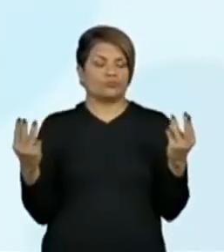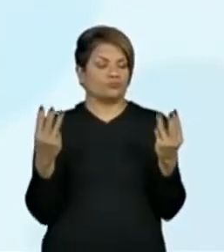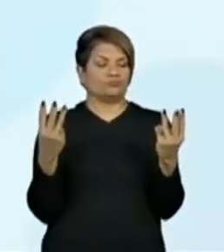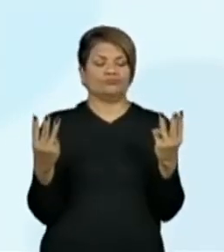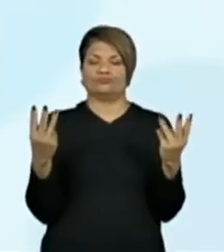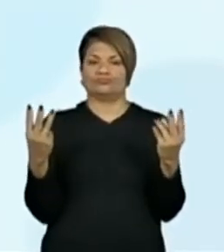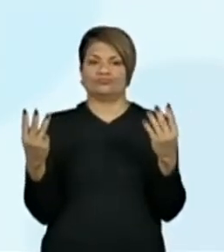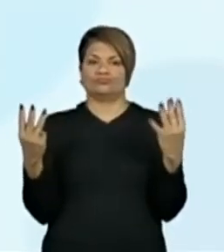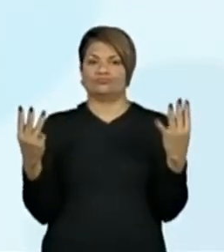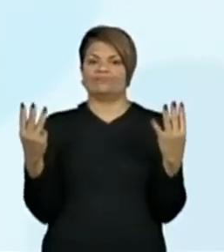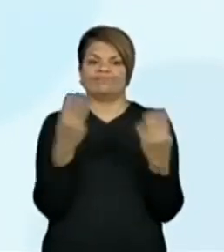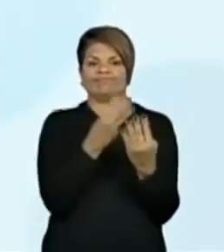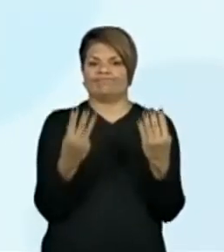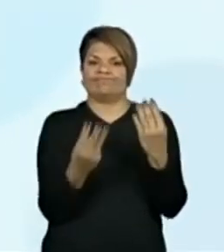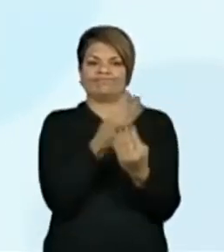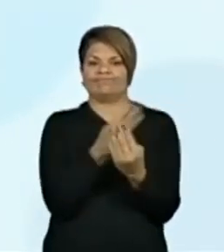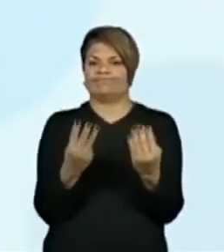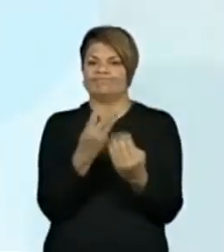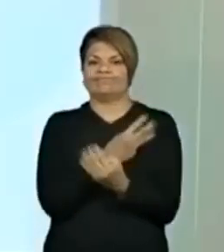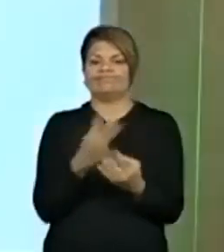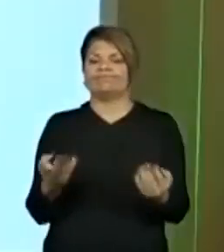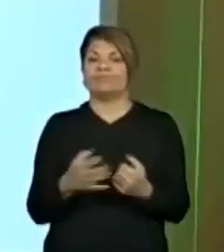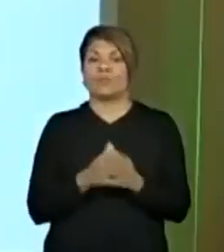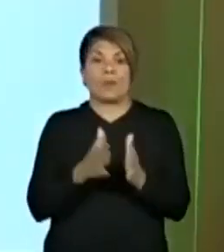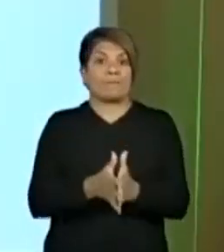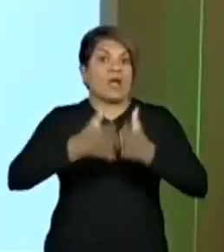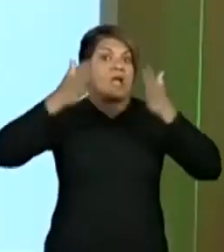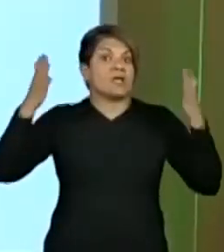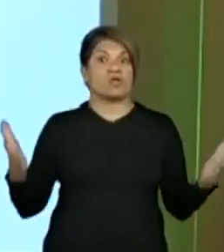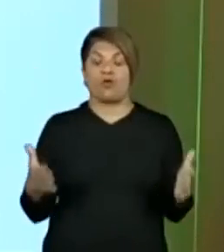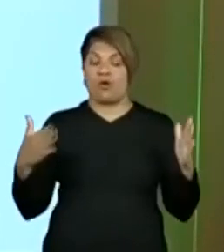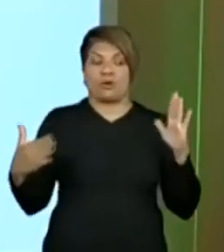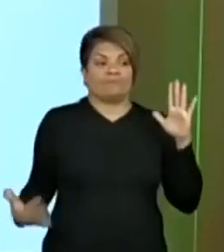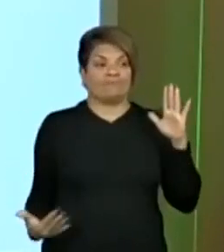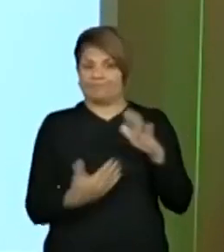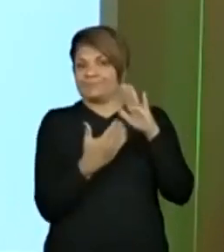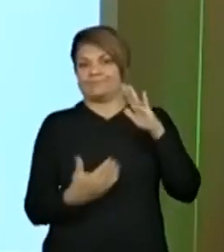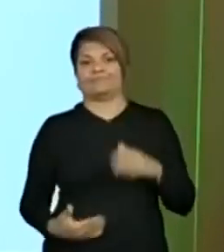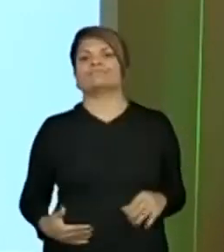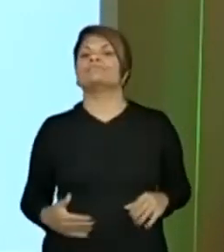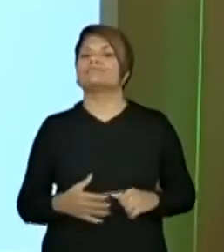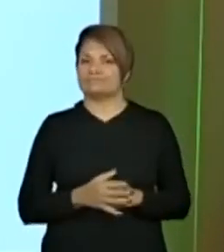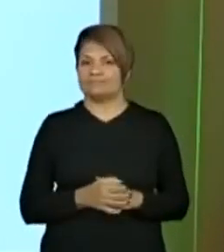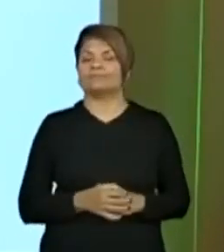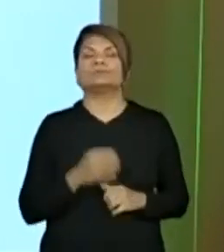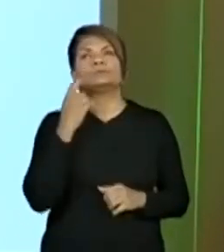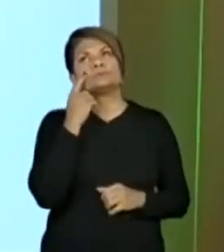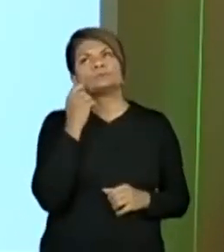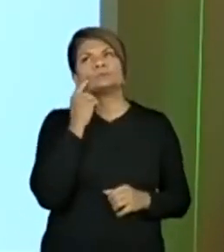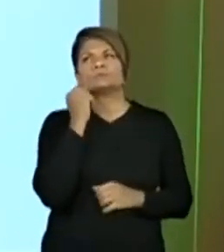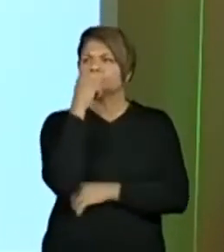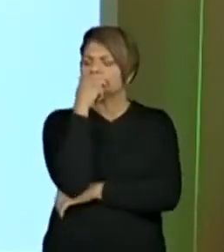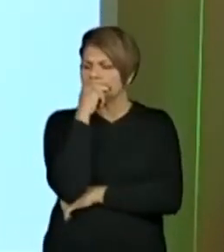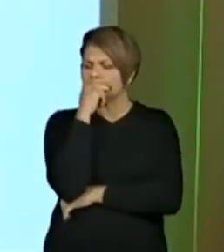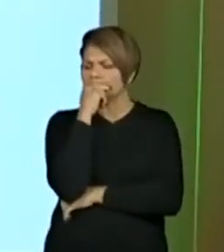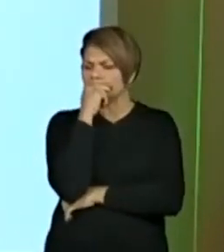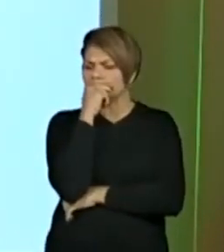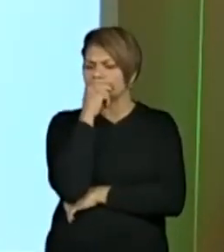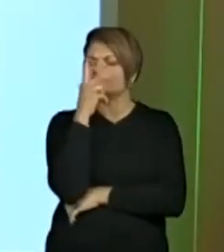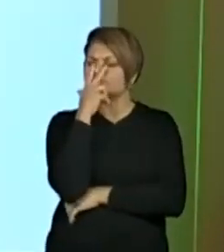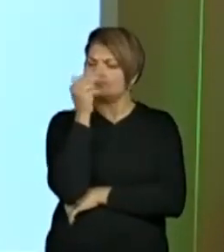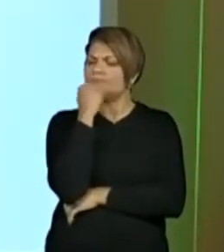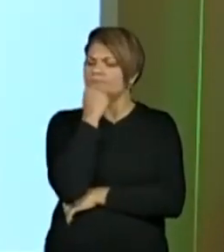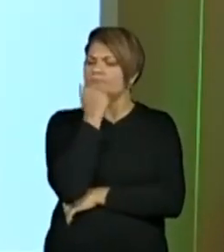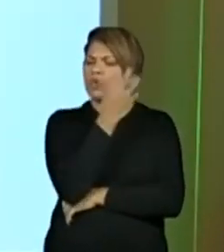o algarismo 3. Para ele ficar maior. Para ele ficar maior. Eu colocaria o 3 no final, professora.